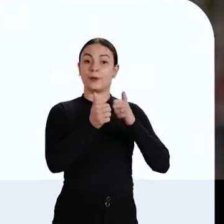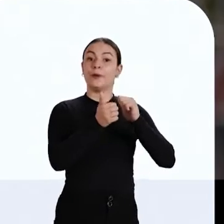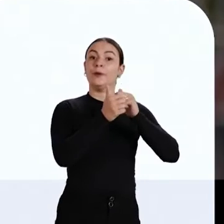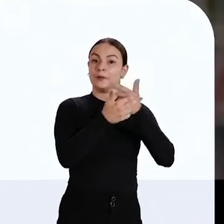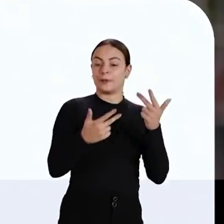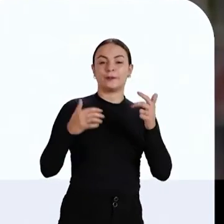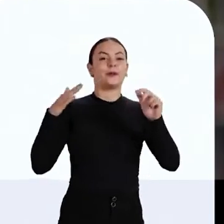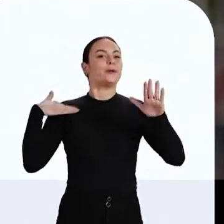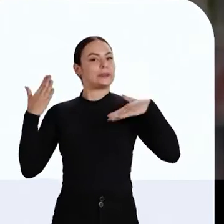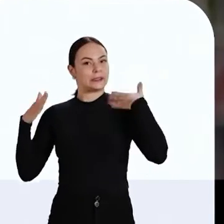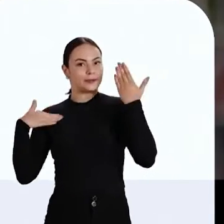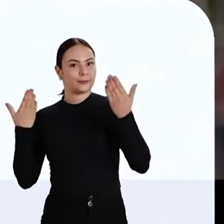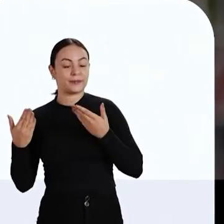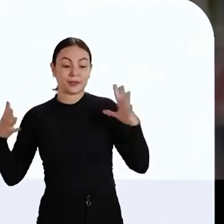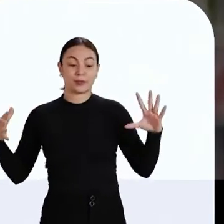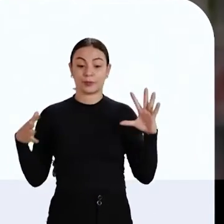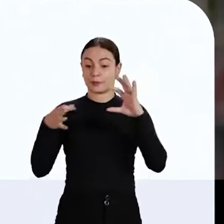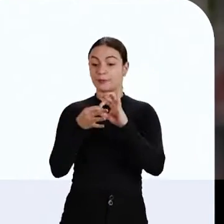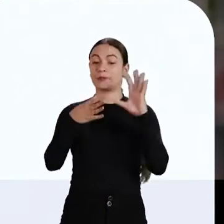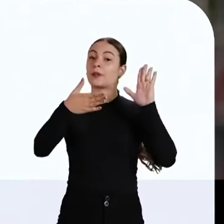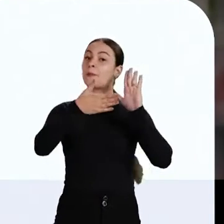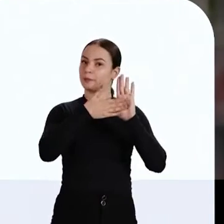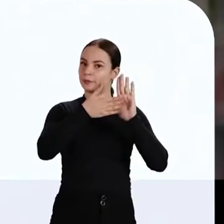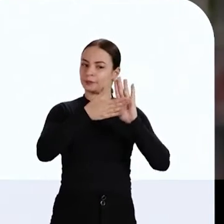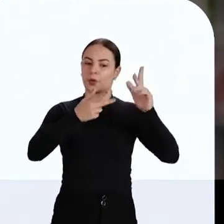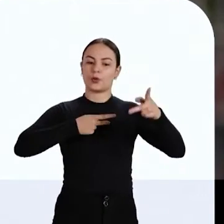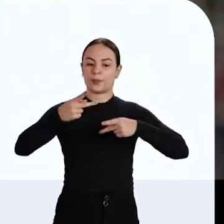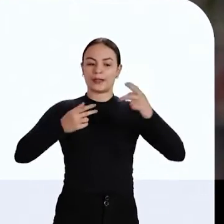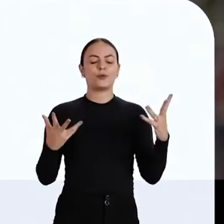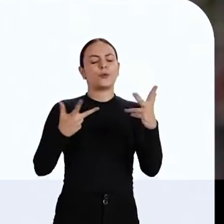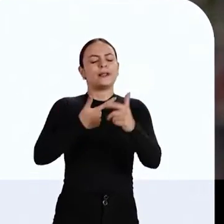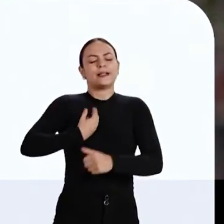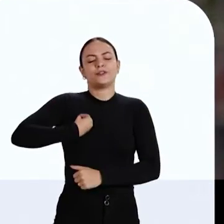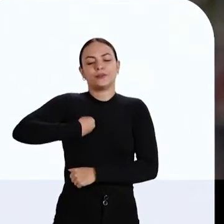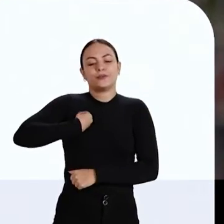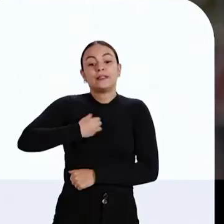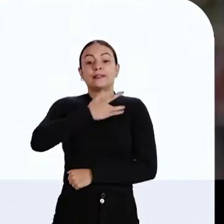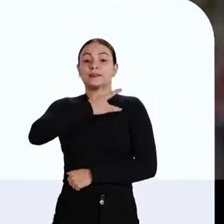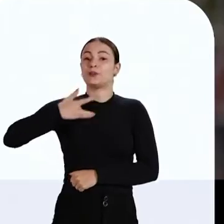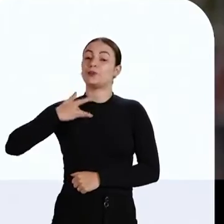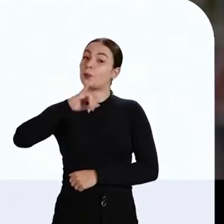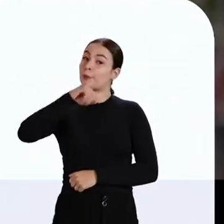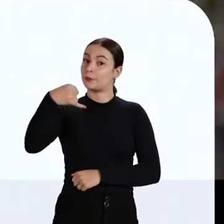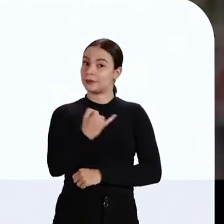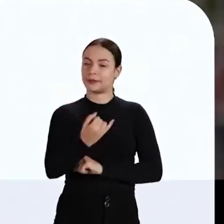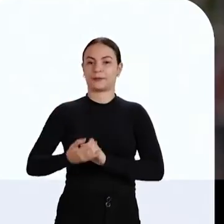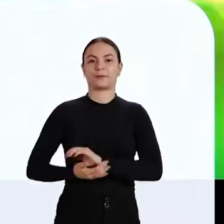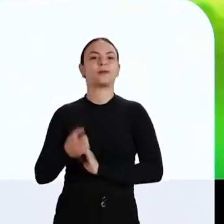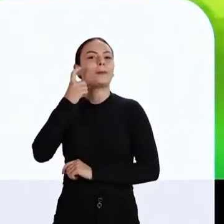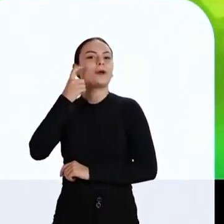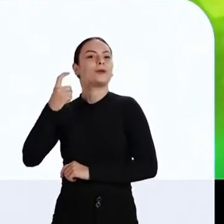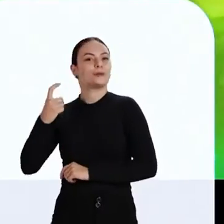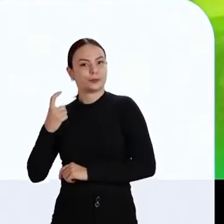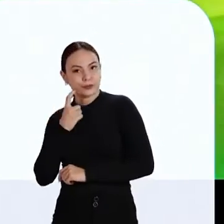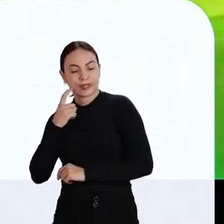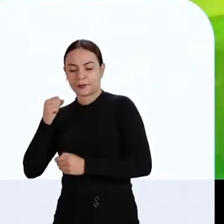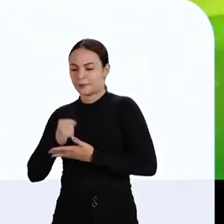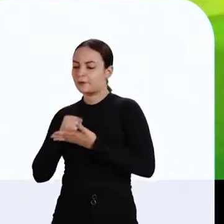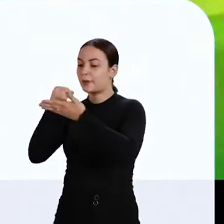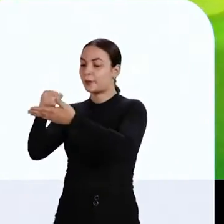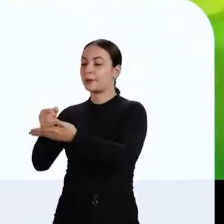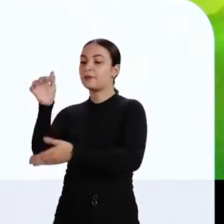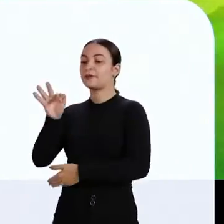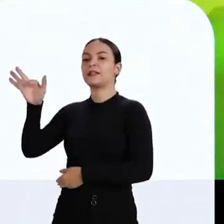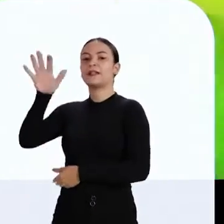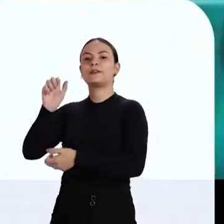o esporte e o lazer serão vistos como parte de um grande projeto de qualidade de vida, saúde e oportunidades. Marcos Rogério